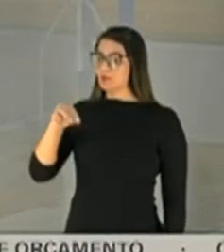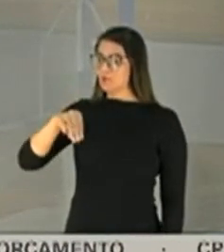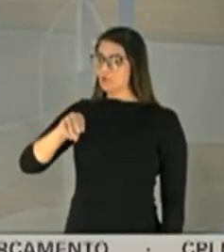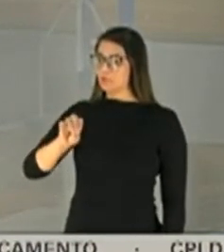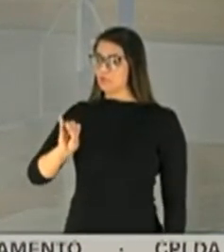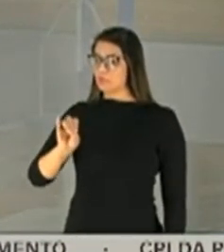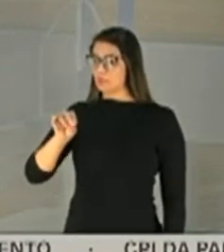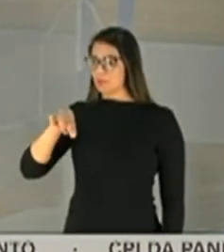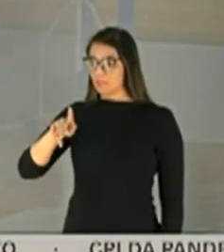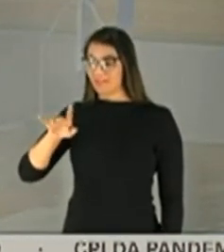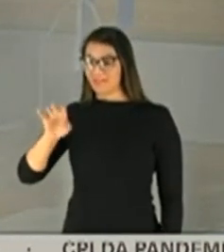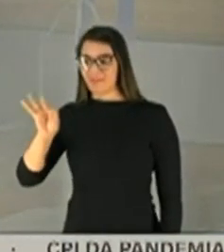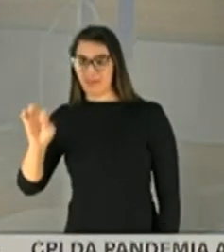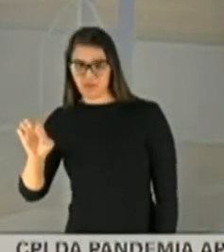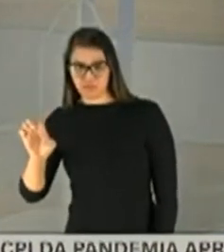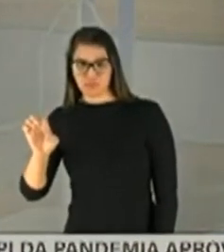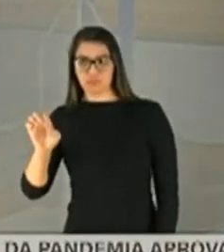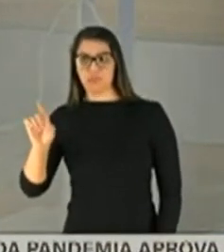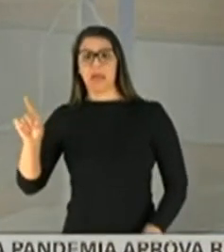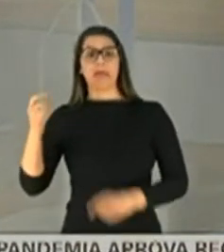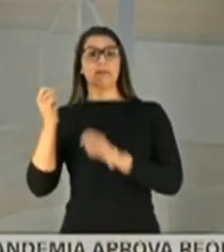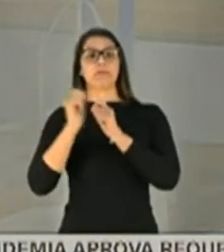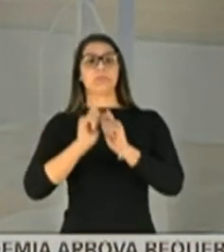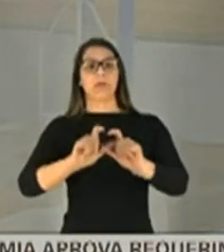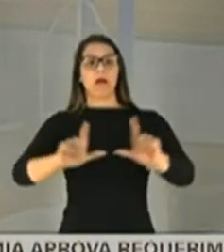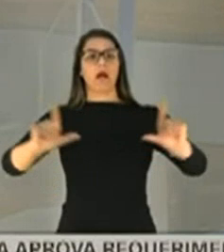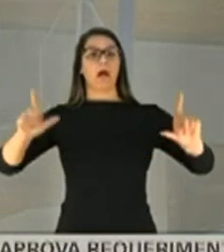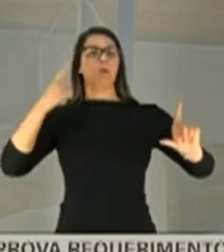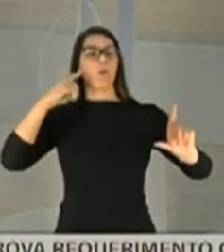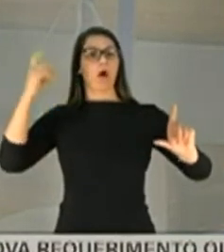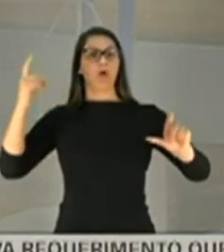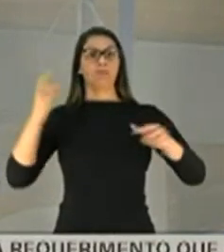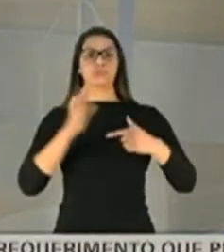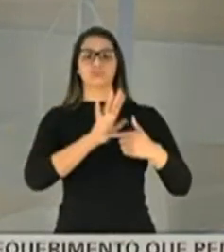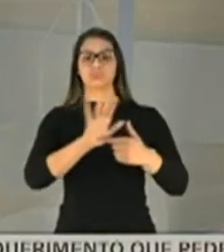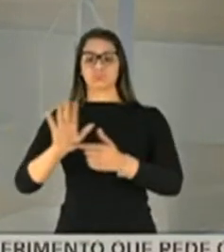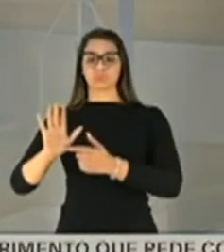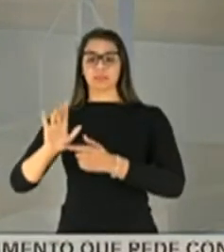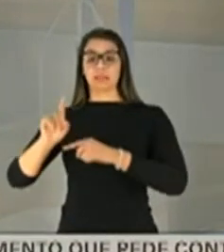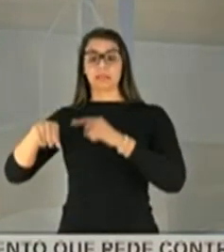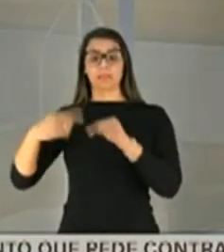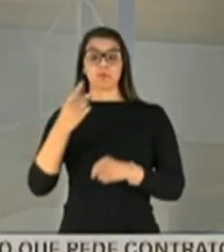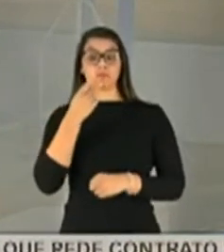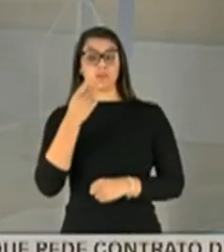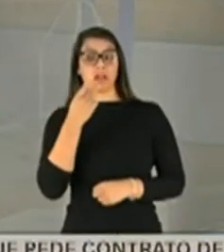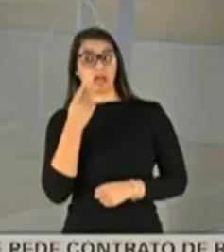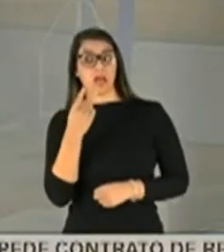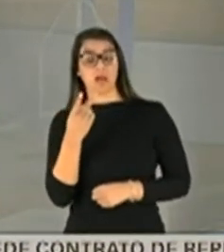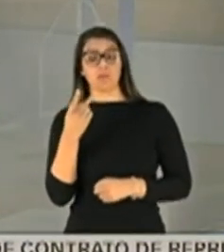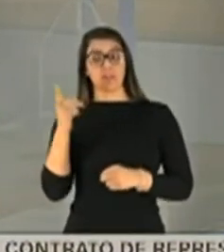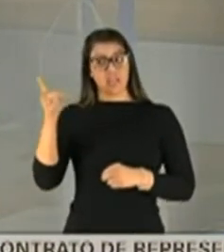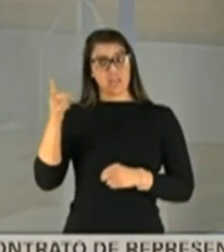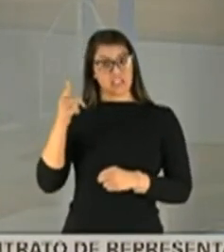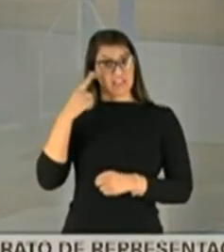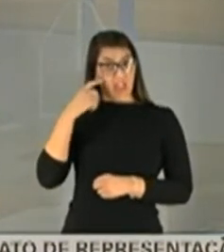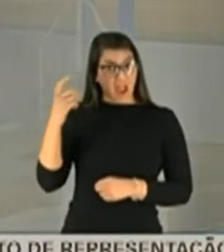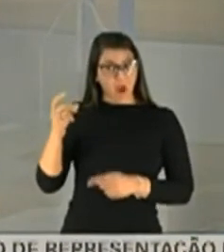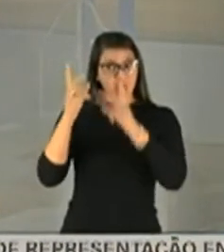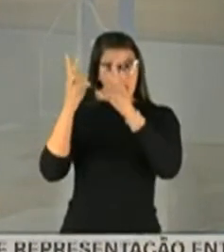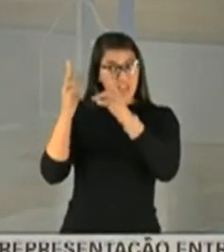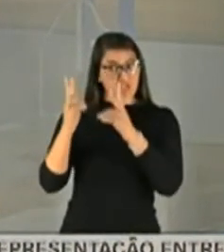Ele exibiu esse áudio aqui e o deputado Luiz Miranda depois disse que esse áudio teria sido adulterado, teria sido